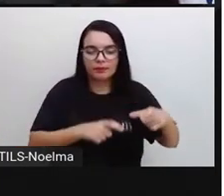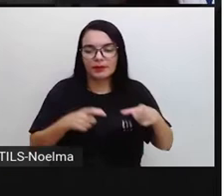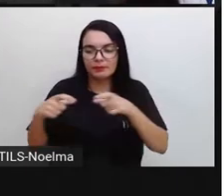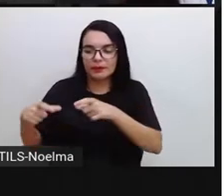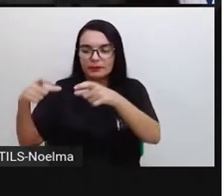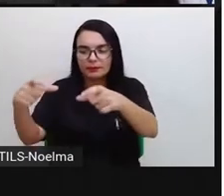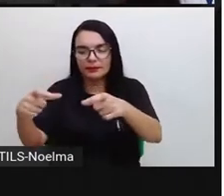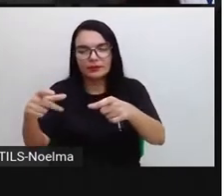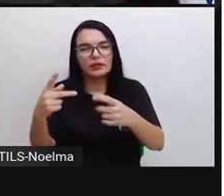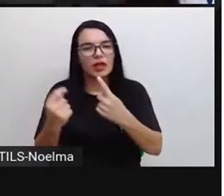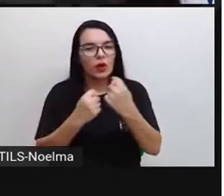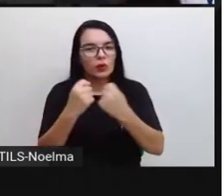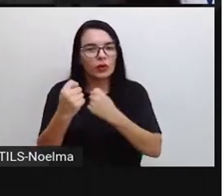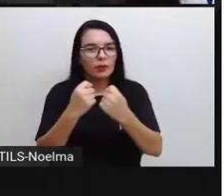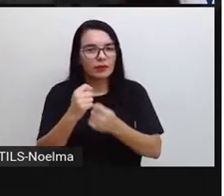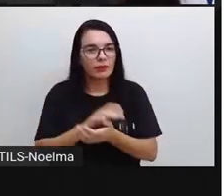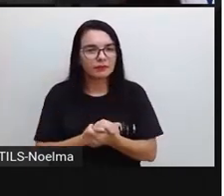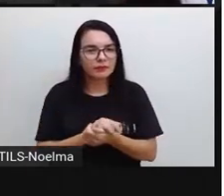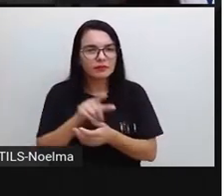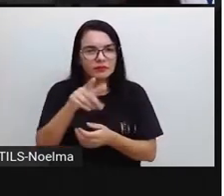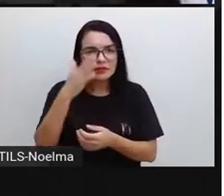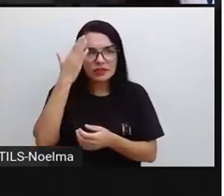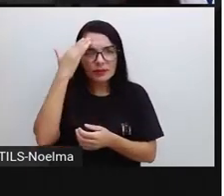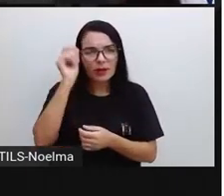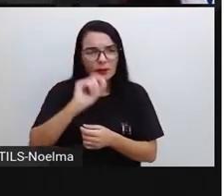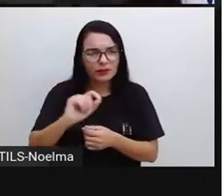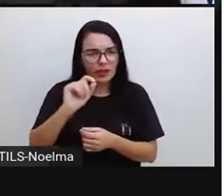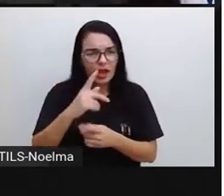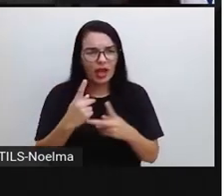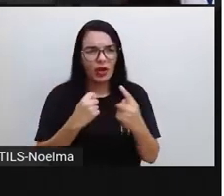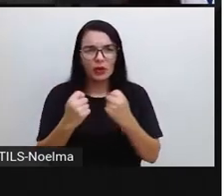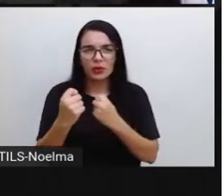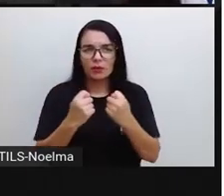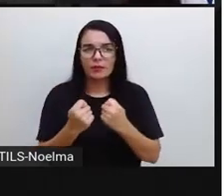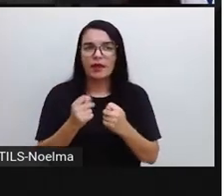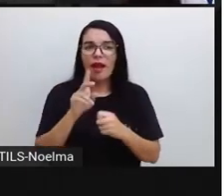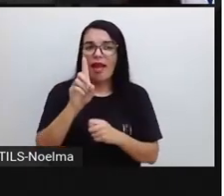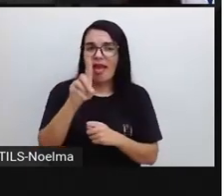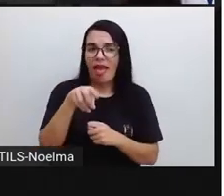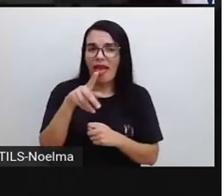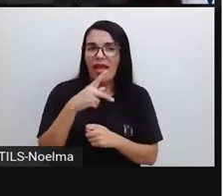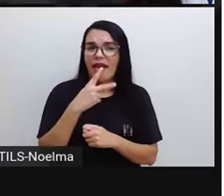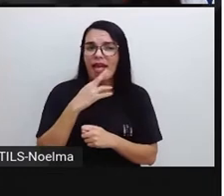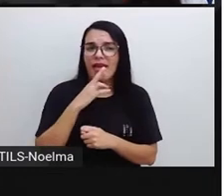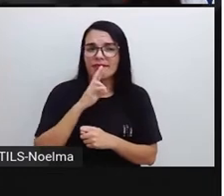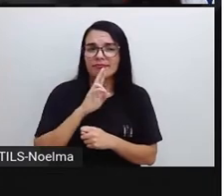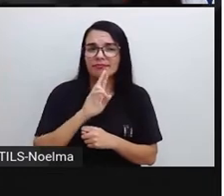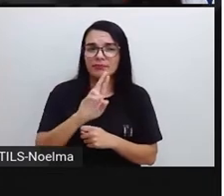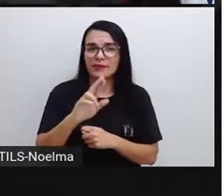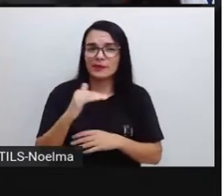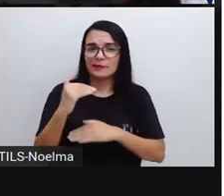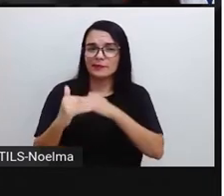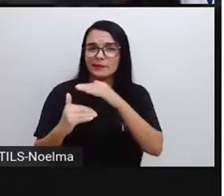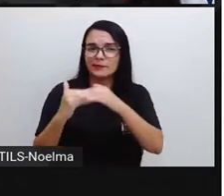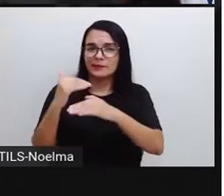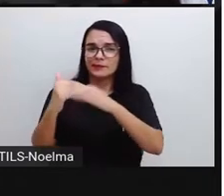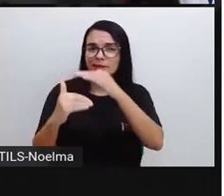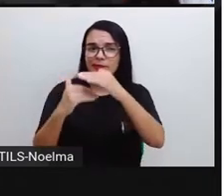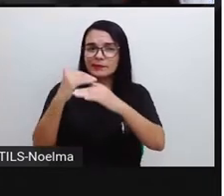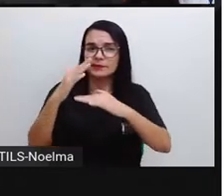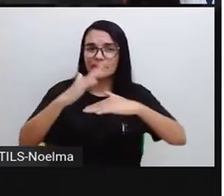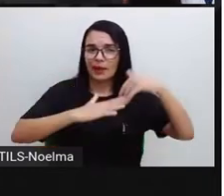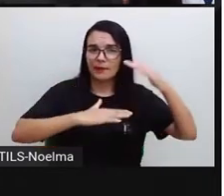sabia que a economia, ela é resultante do desenvolvimento das atividades desempenhadas por esses profissionais?